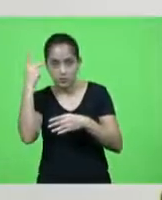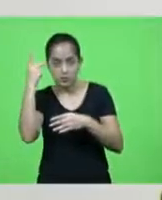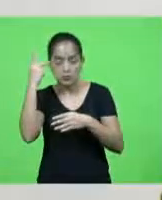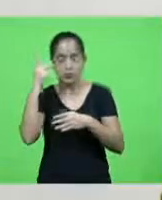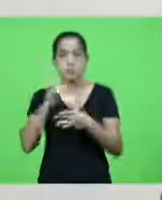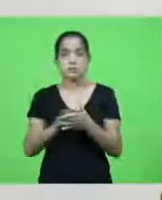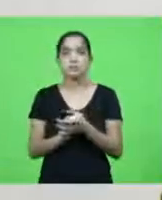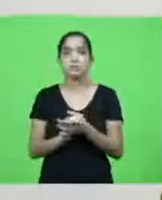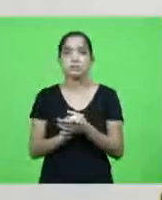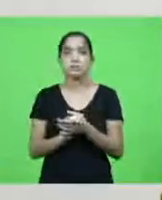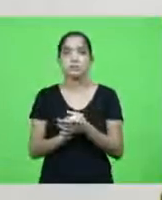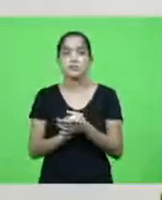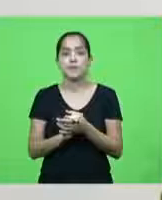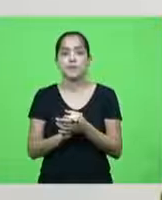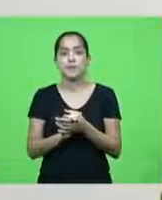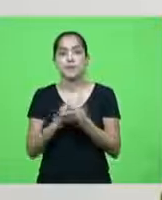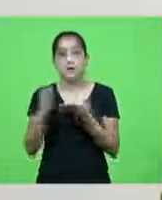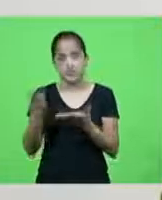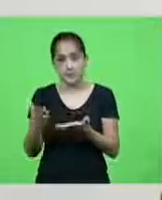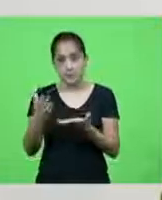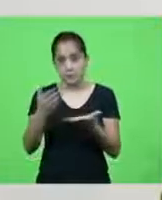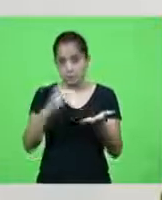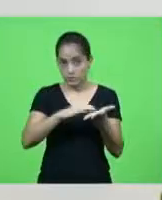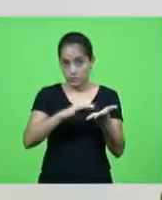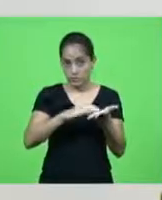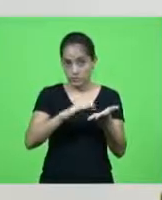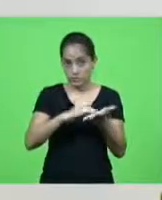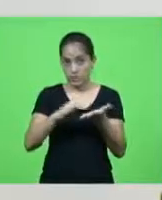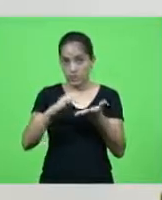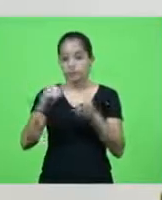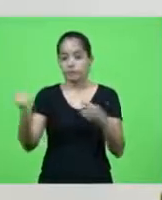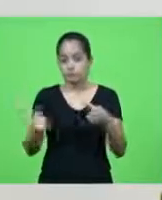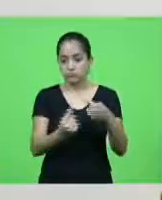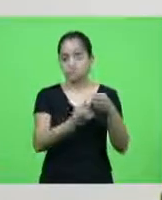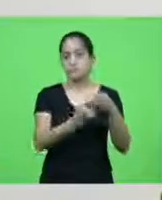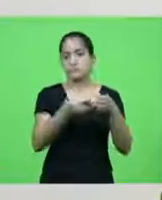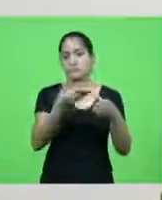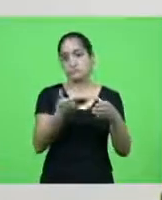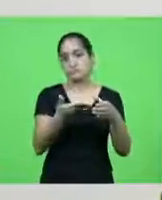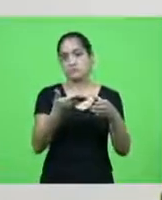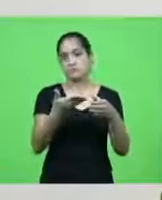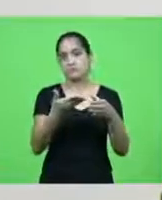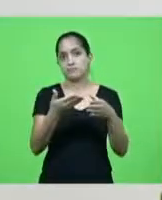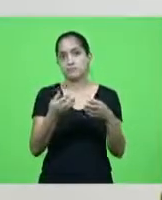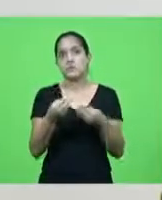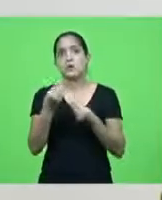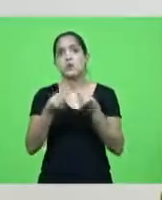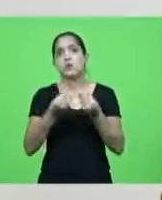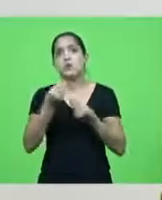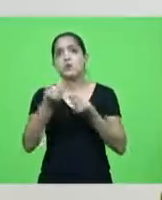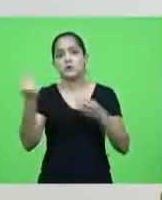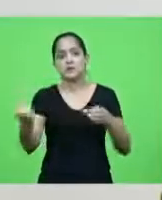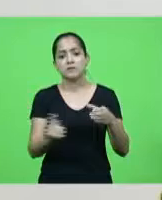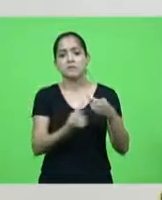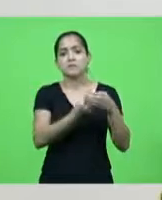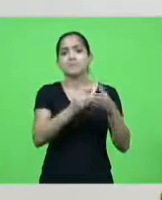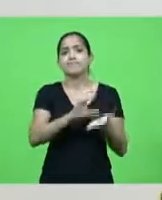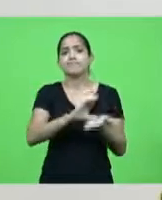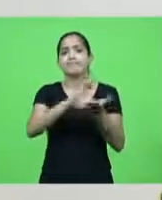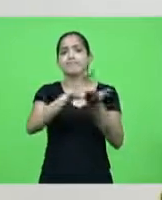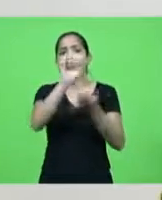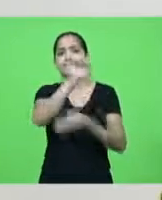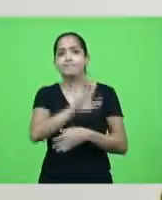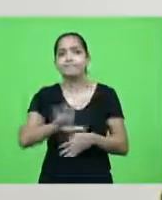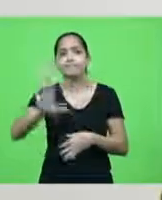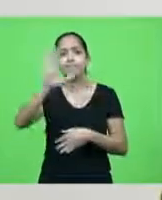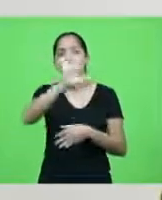justiça e o nosso secretário aqui é um desses membros mas como é que o camarada vai ser membro de um conselho nacional sendo